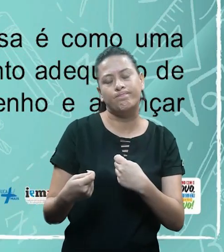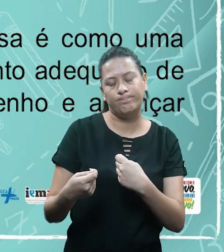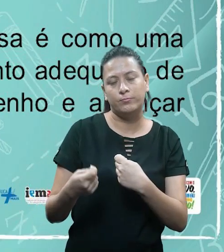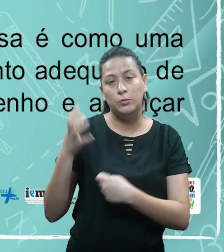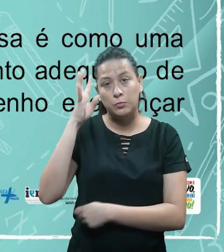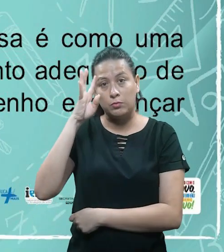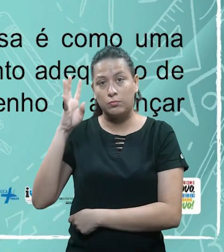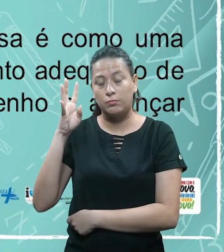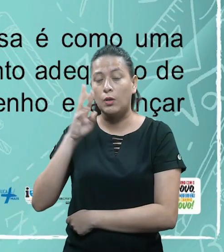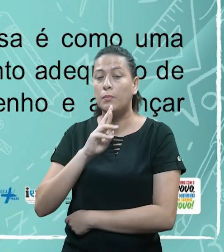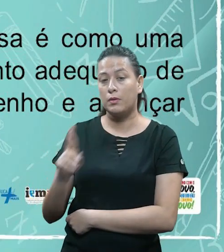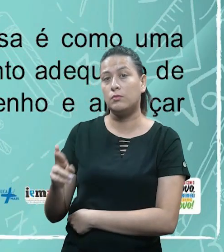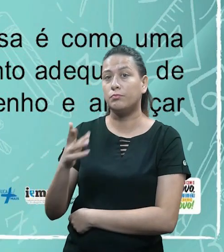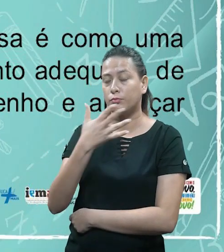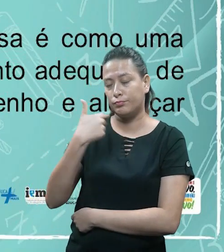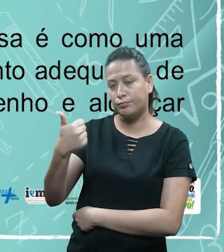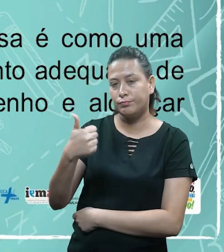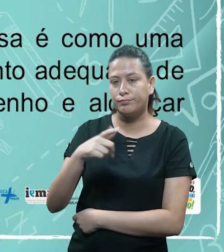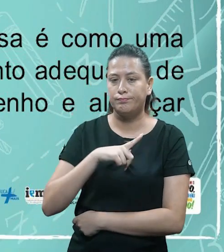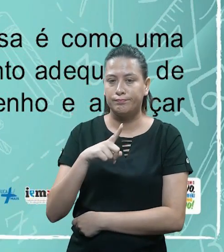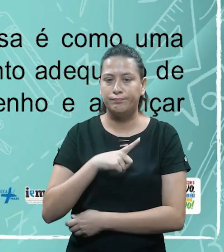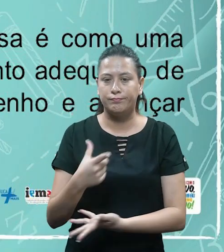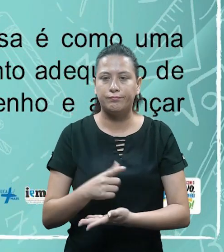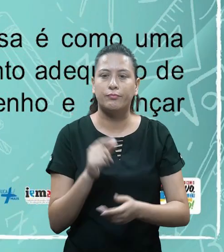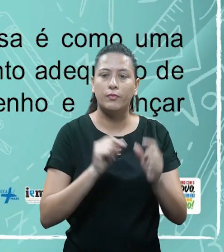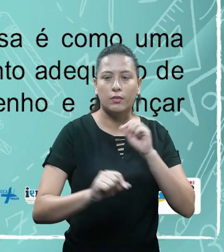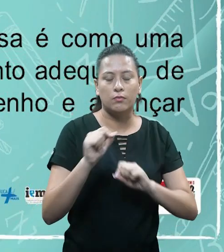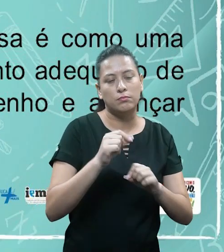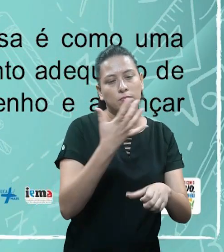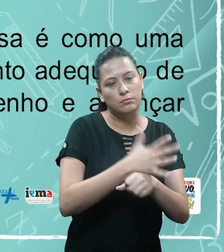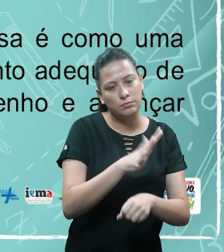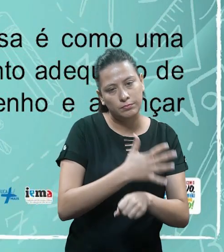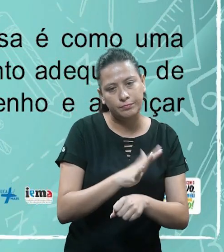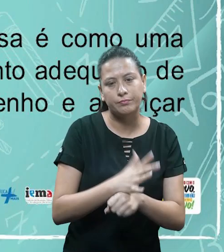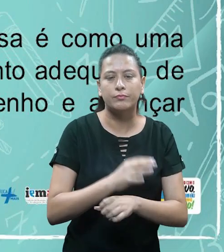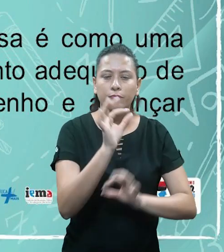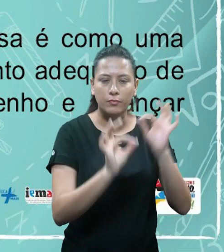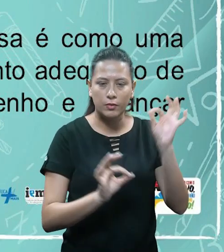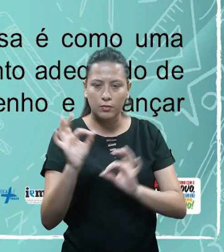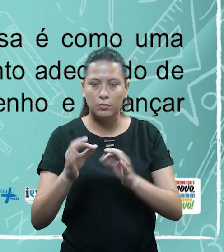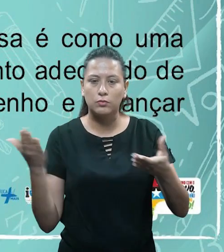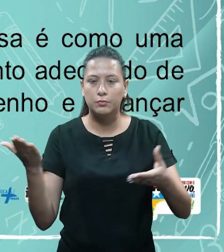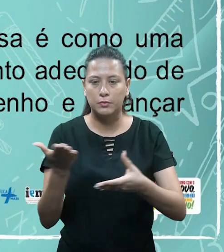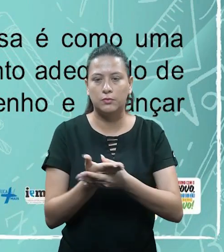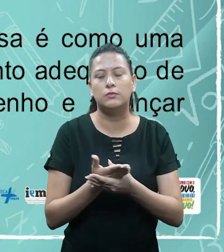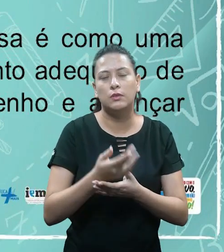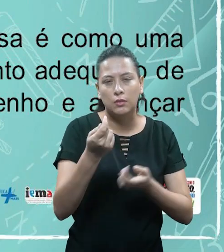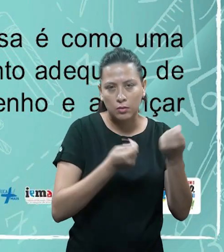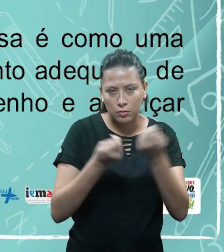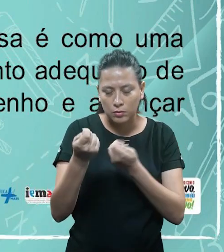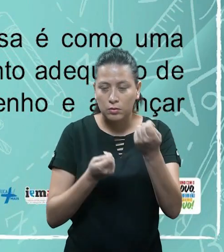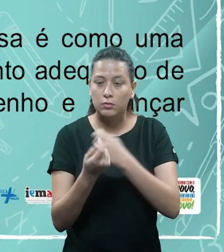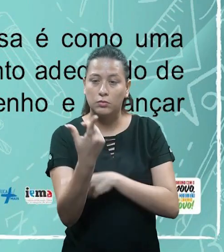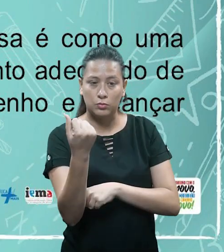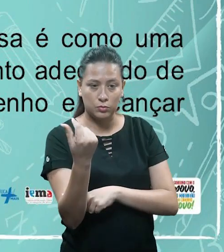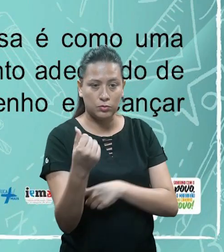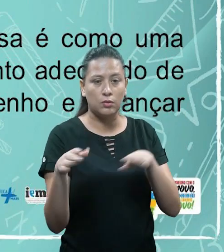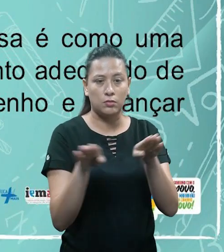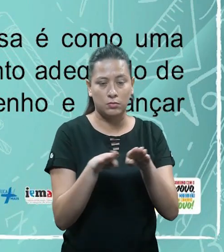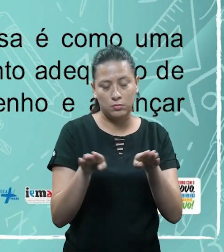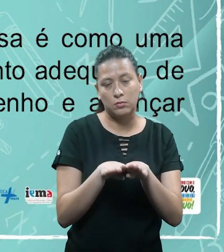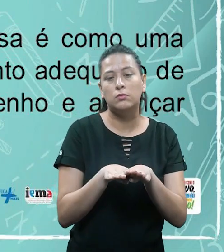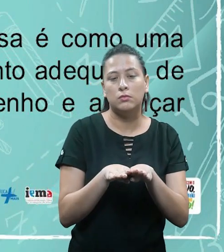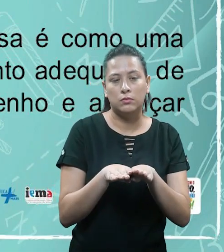de negócios a melhores resultados, certinho? Partindo de ações que envolvem a organização de processos, o controle das finanças,